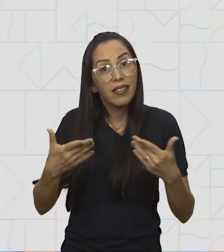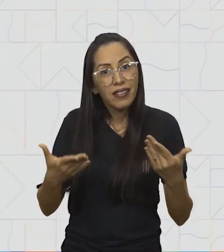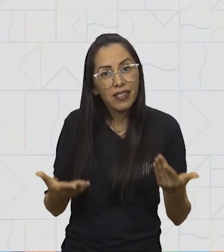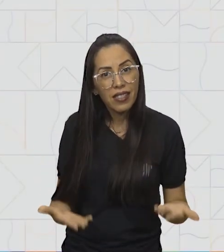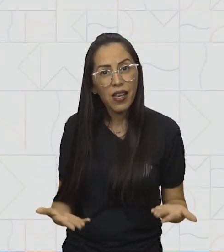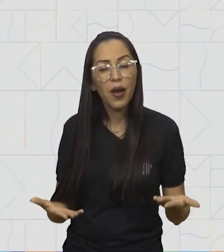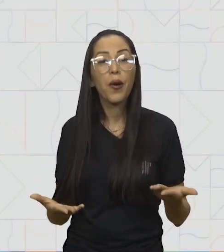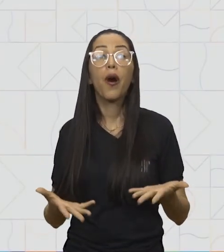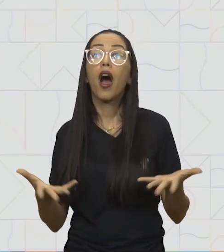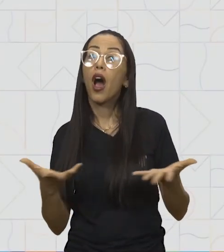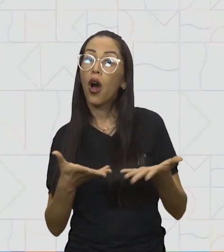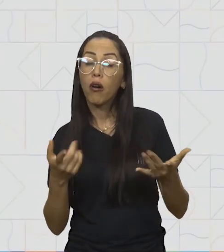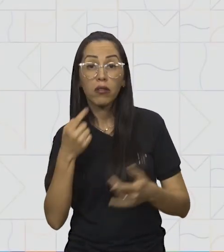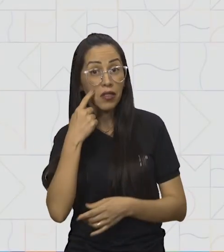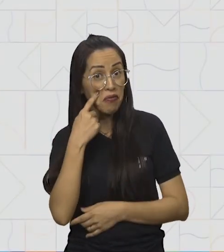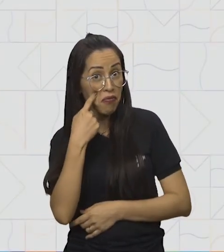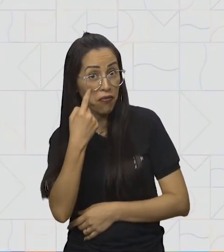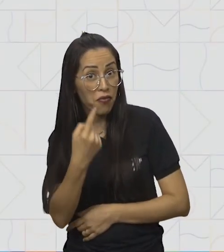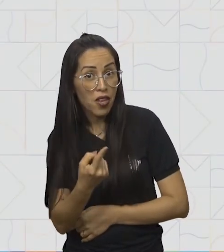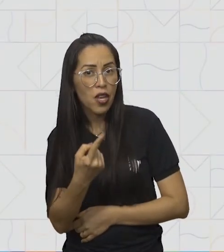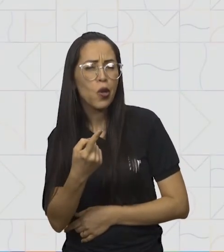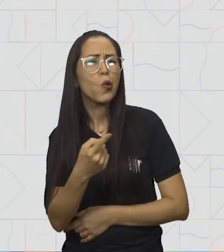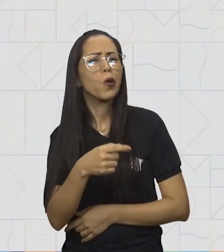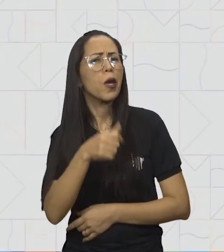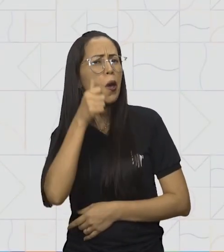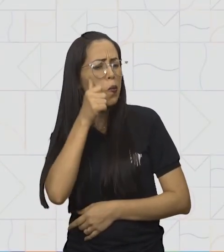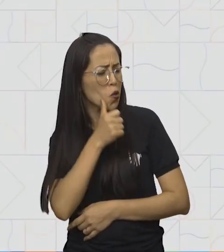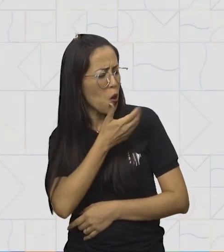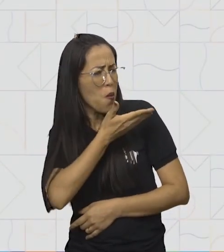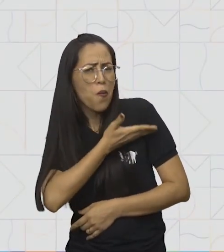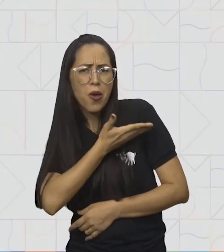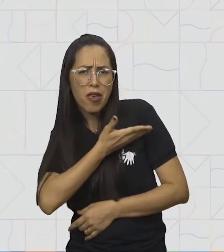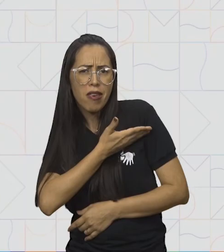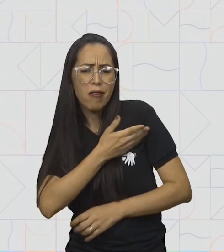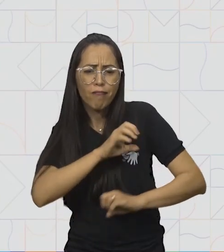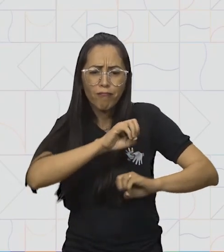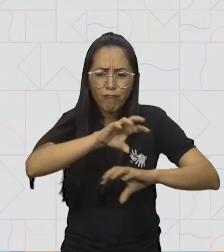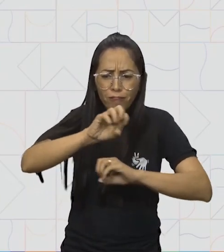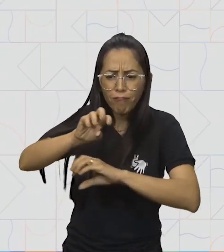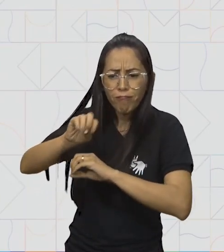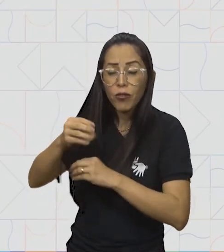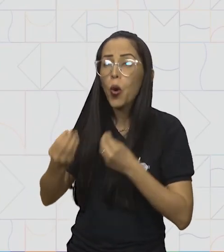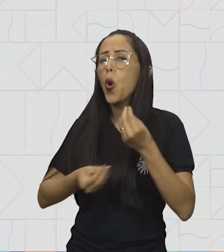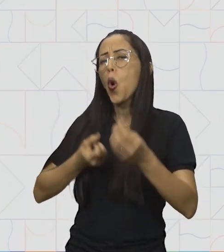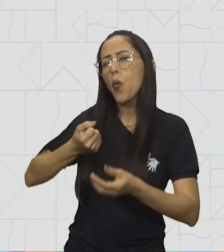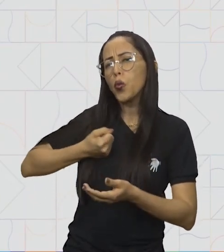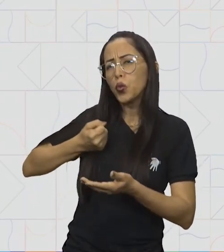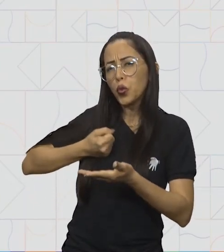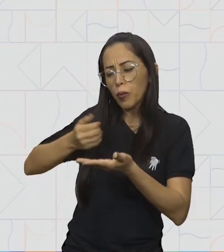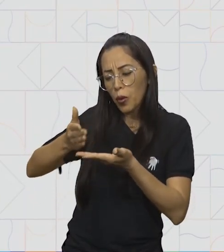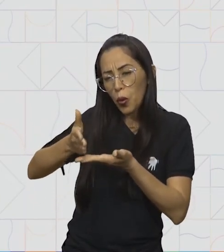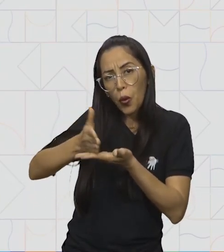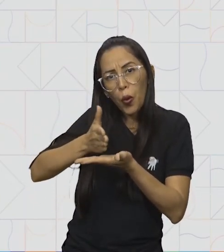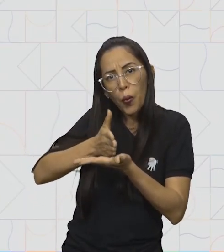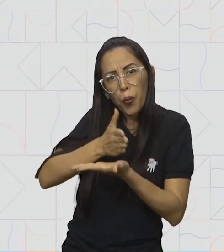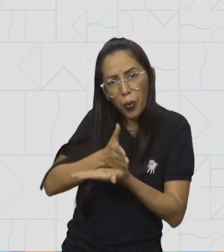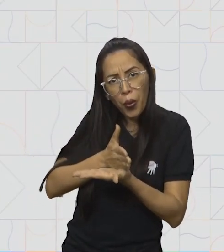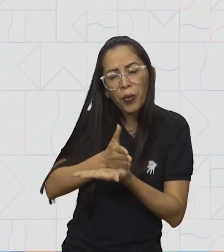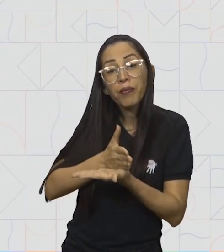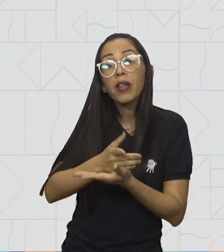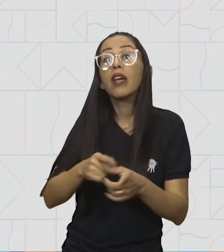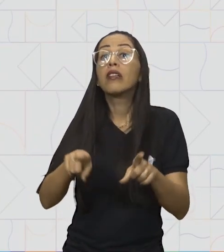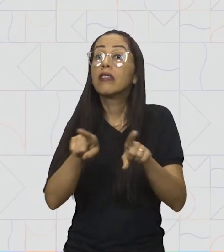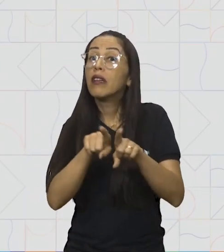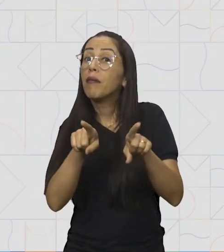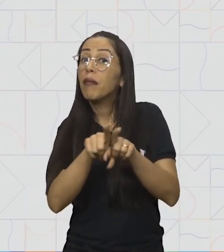Então, criançada, vocês viram que nós aprendemos com a Maria como compor os números? Isso mesmo! Além de